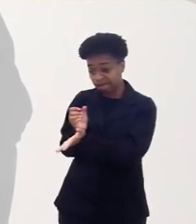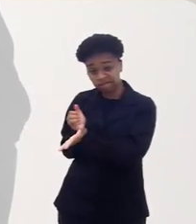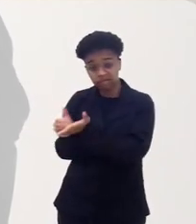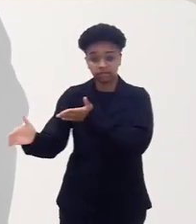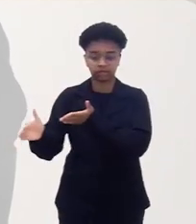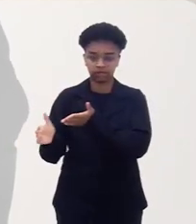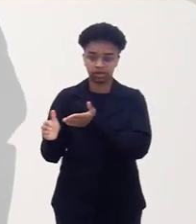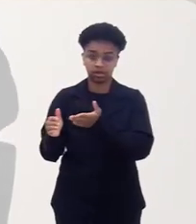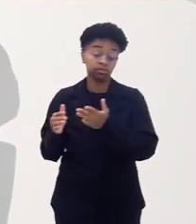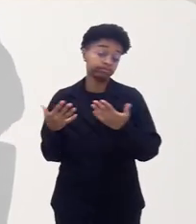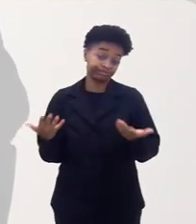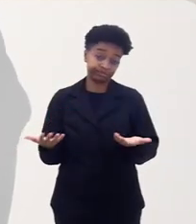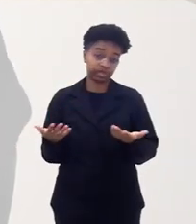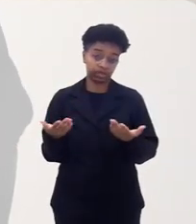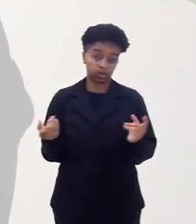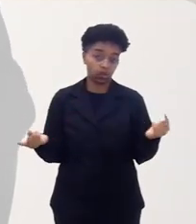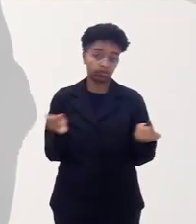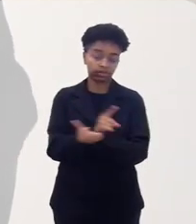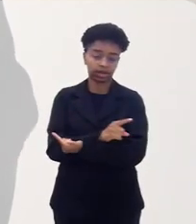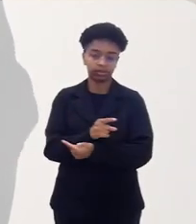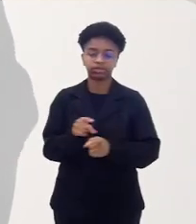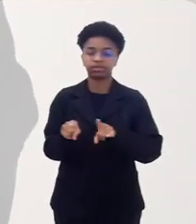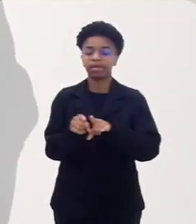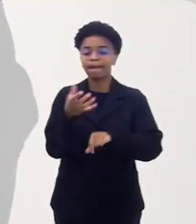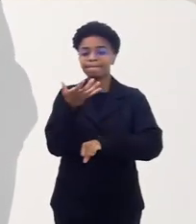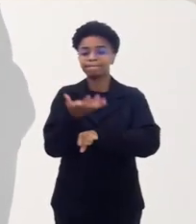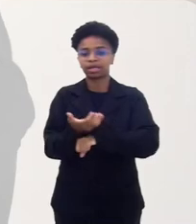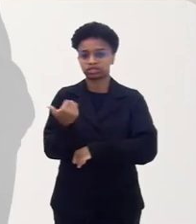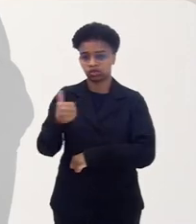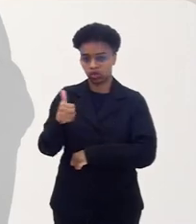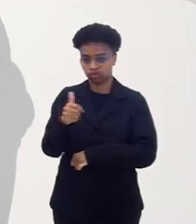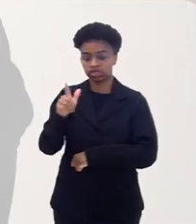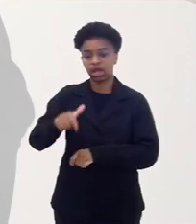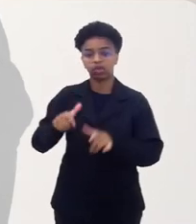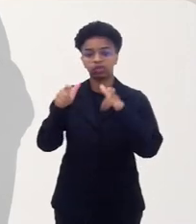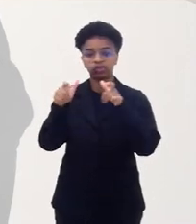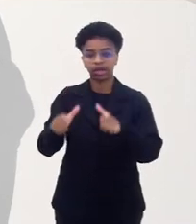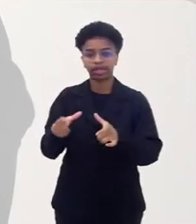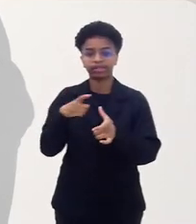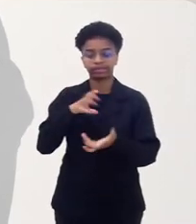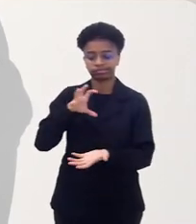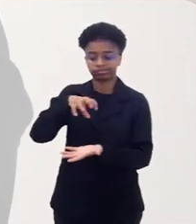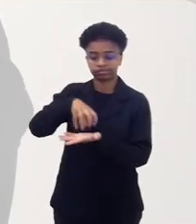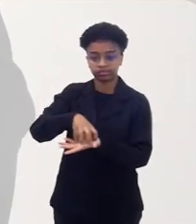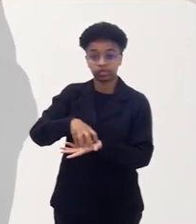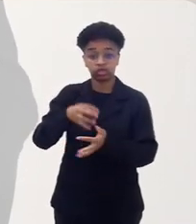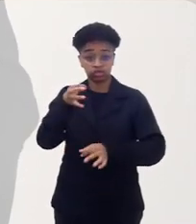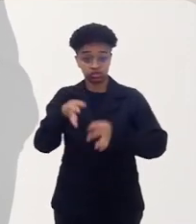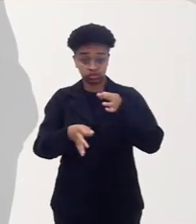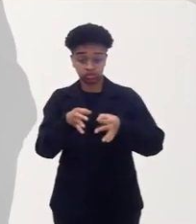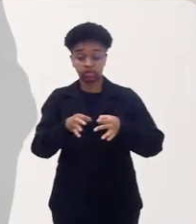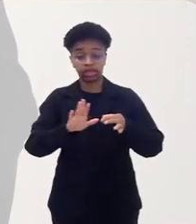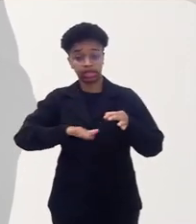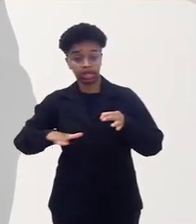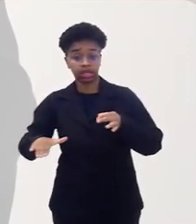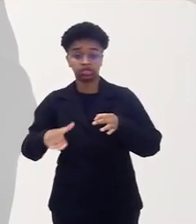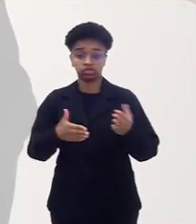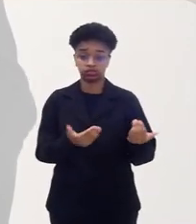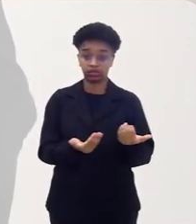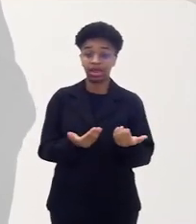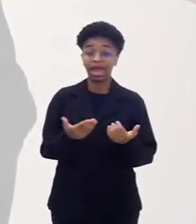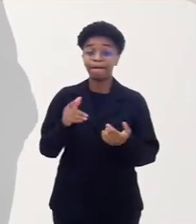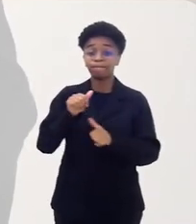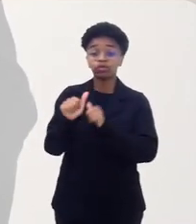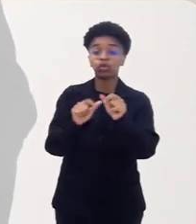A Praça 11, onde fica a sede do Juizado da Infância e da Juventude, passou a ser a casa da criança,